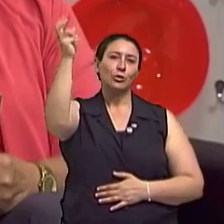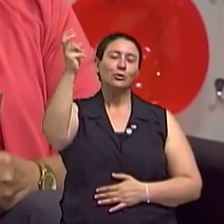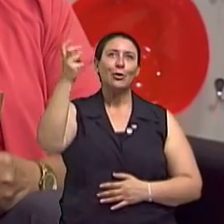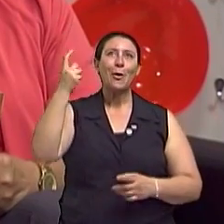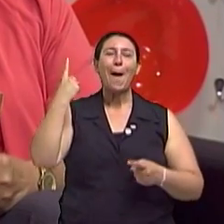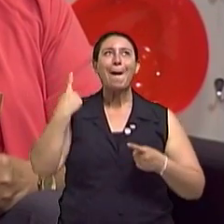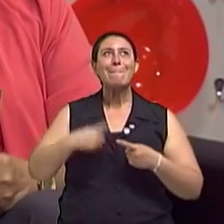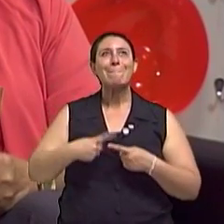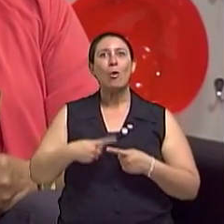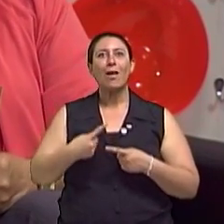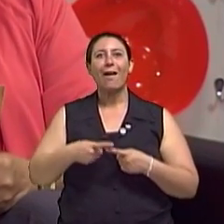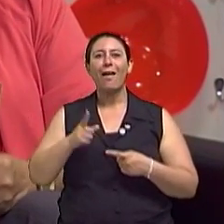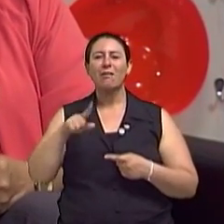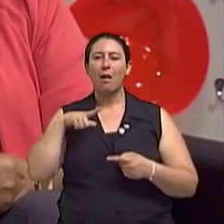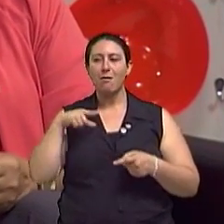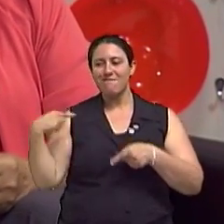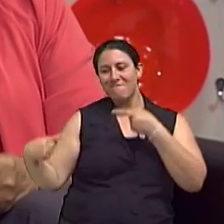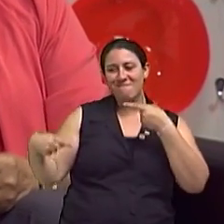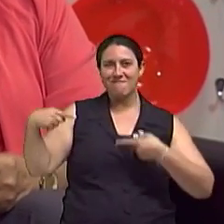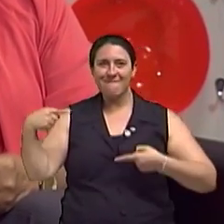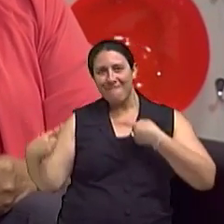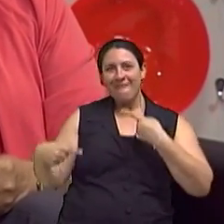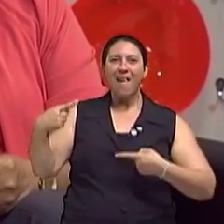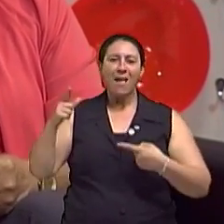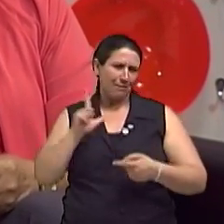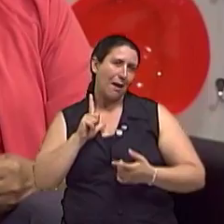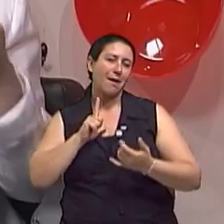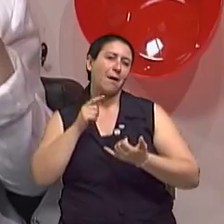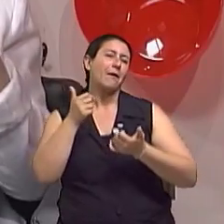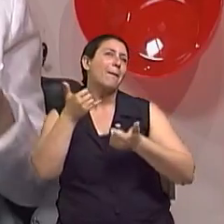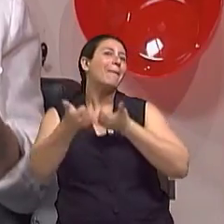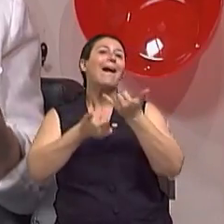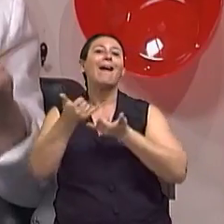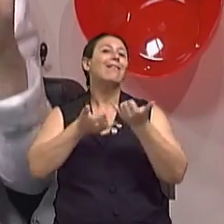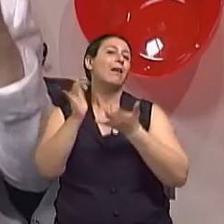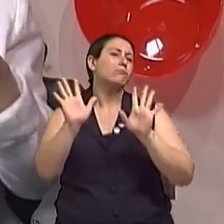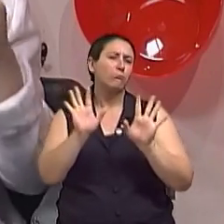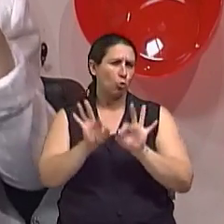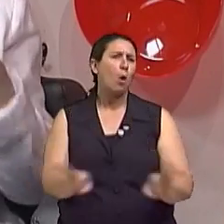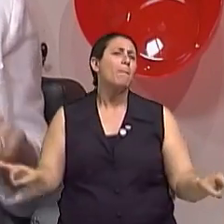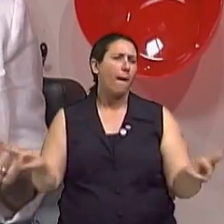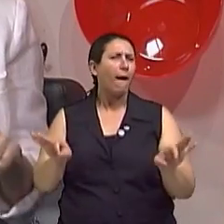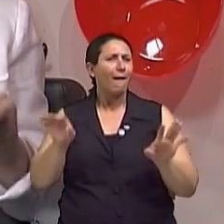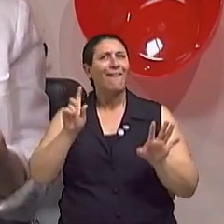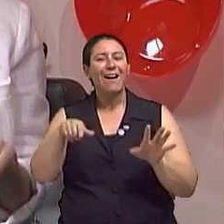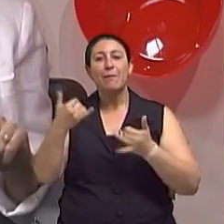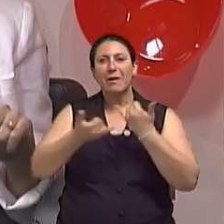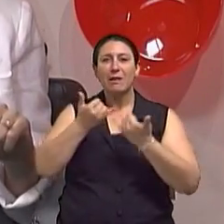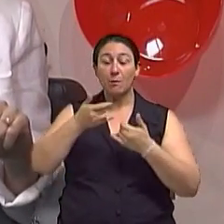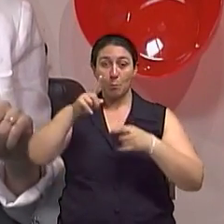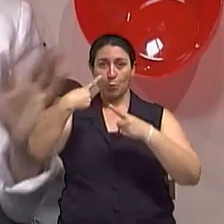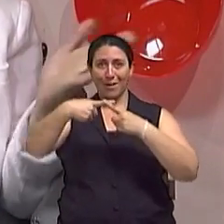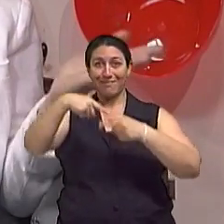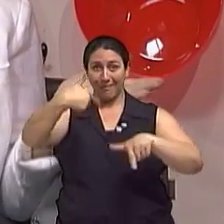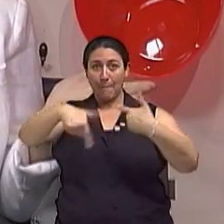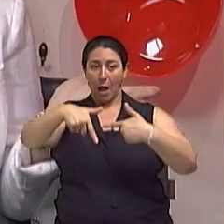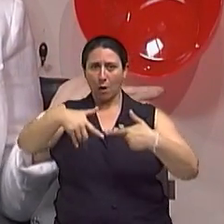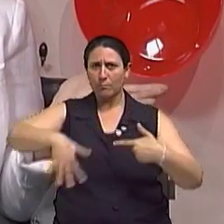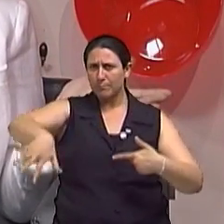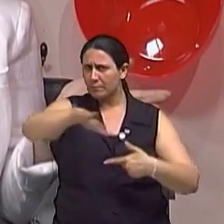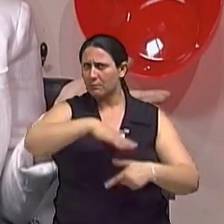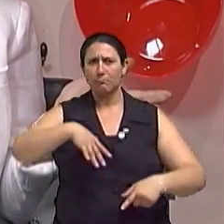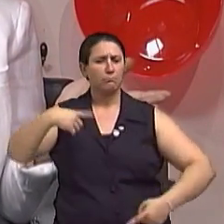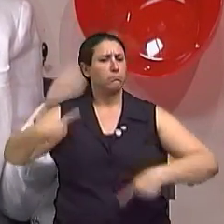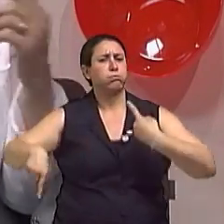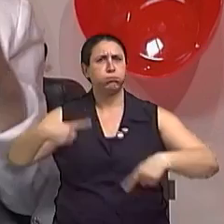sadia. Como um crescimento. Porque os homens, no mundo do trabalho, disputam entre si sempre. Ah, ok.